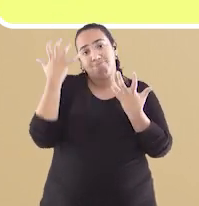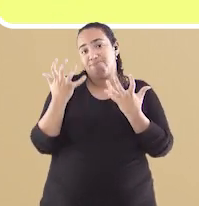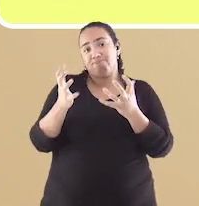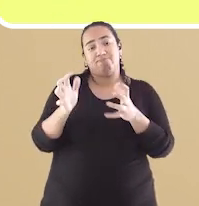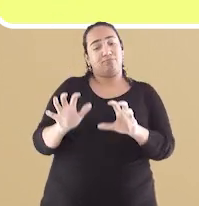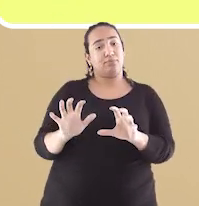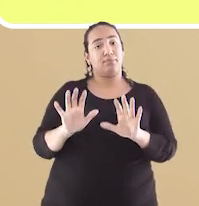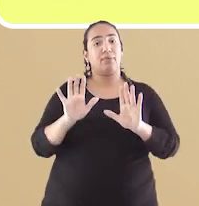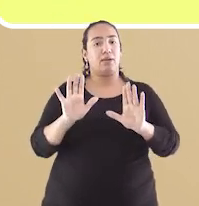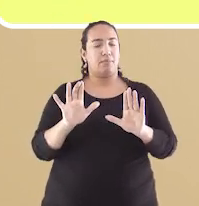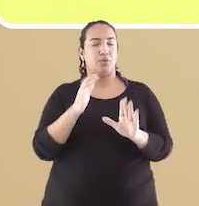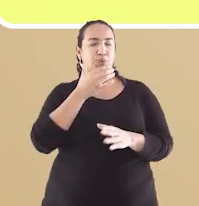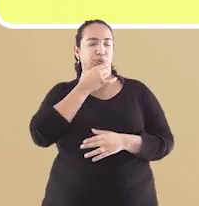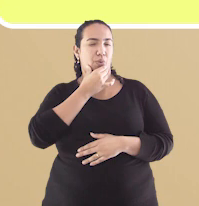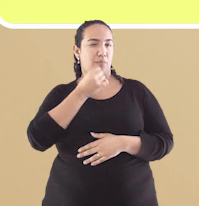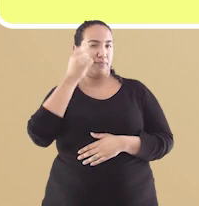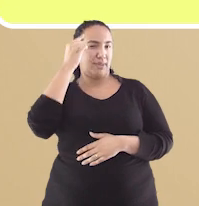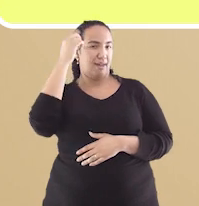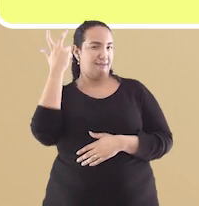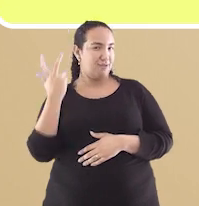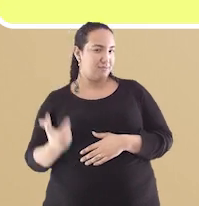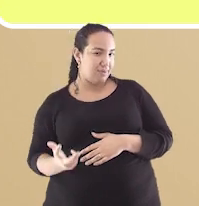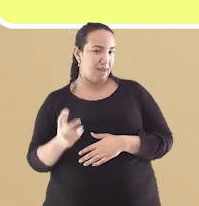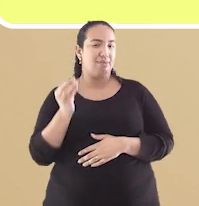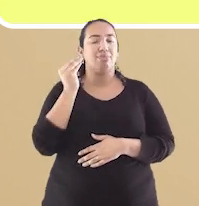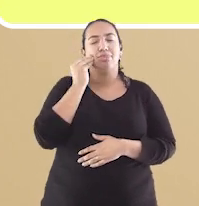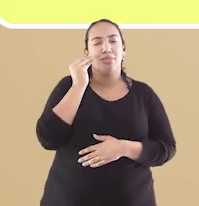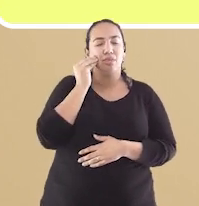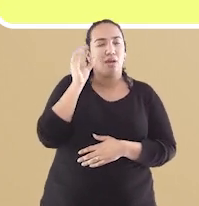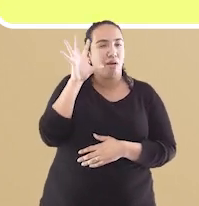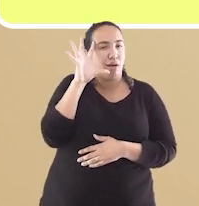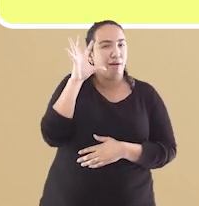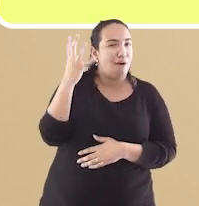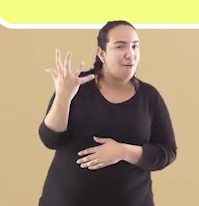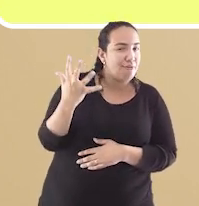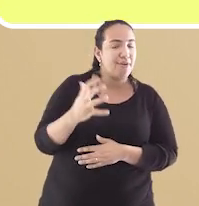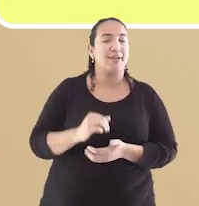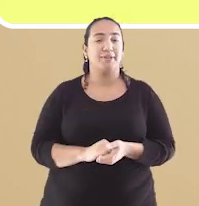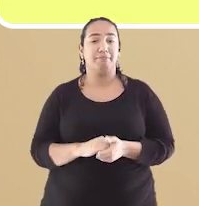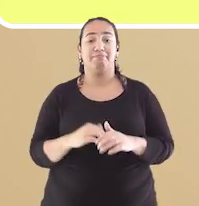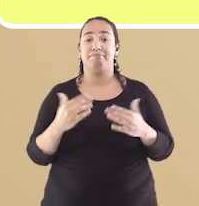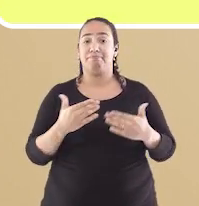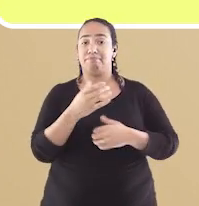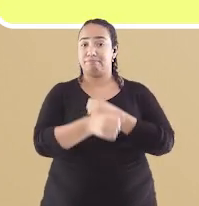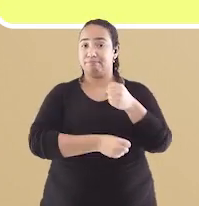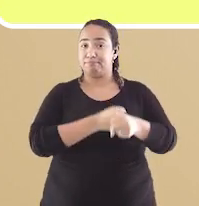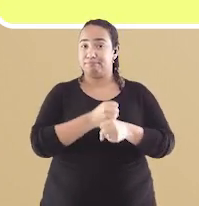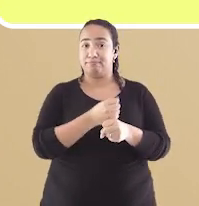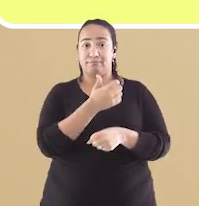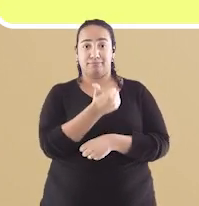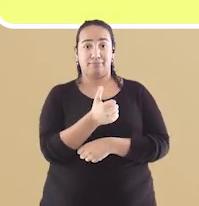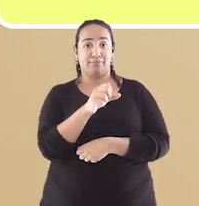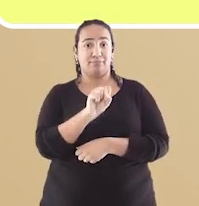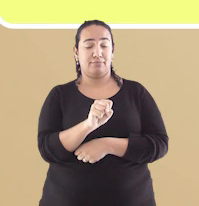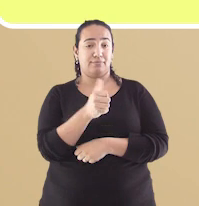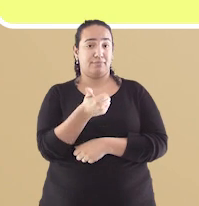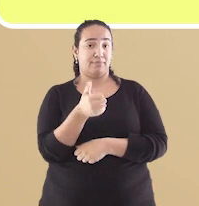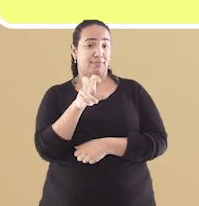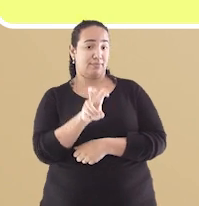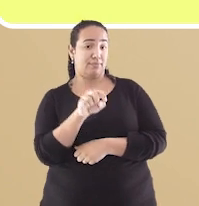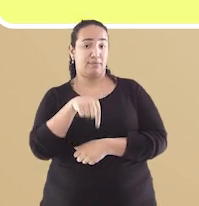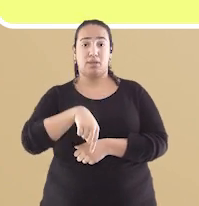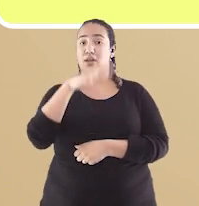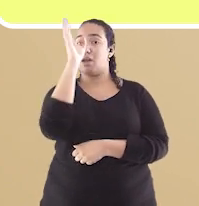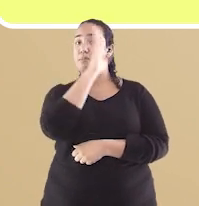Mas Dom João, muito esperto, tratou de dar um jeito nessa situação. E assim, em 1815, o